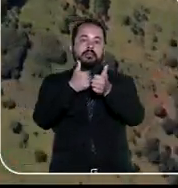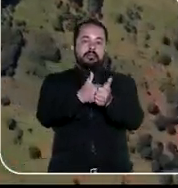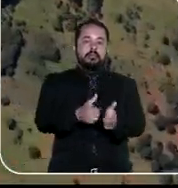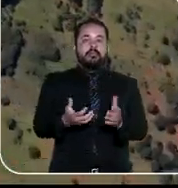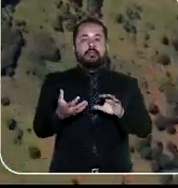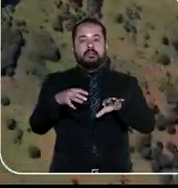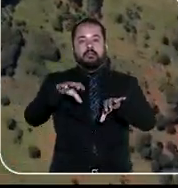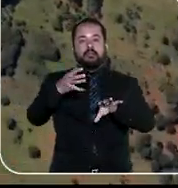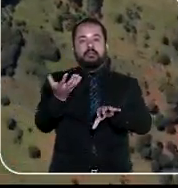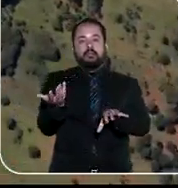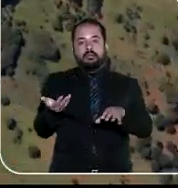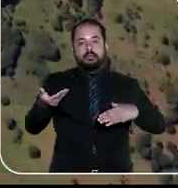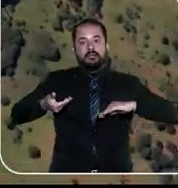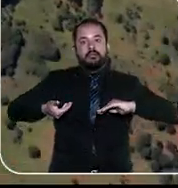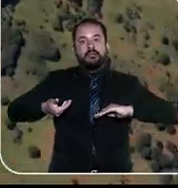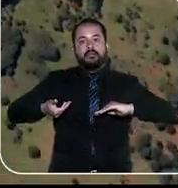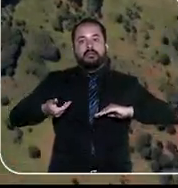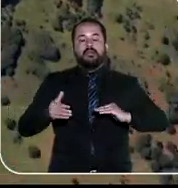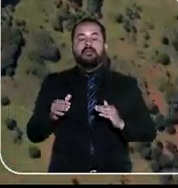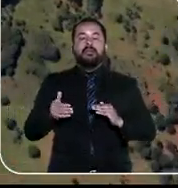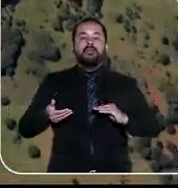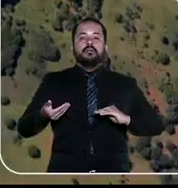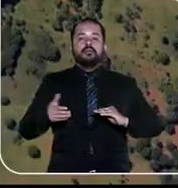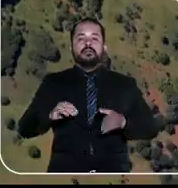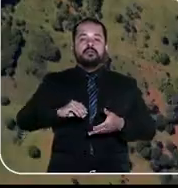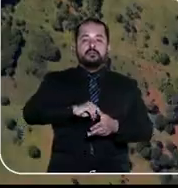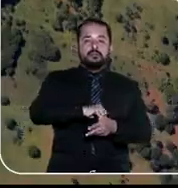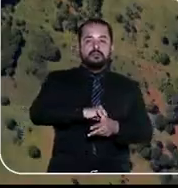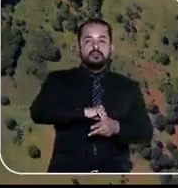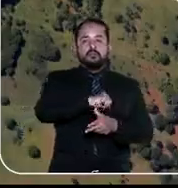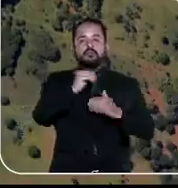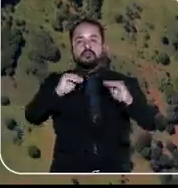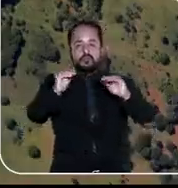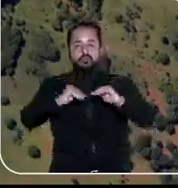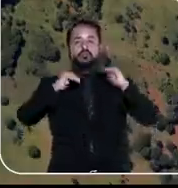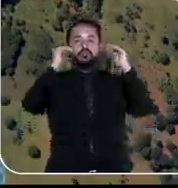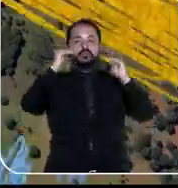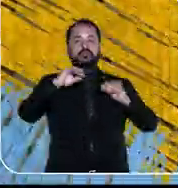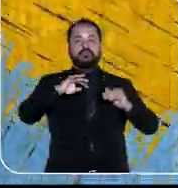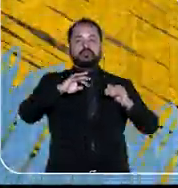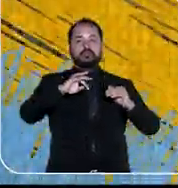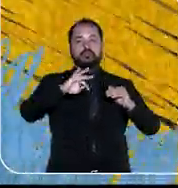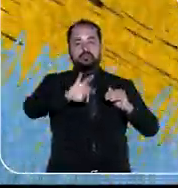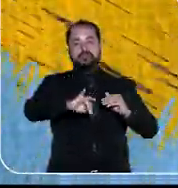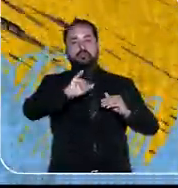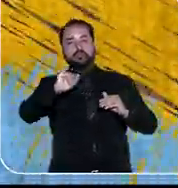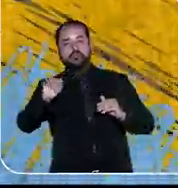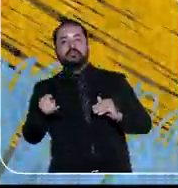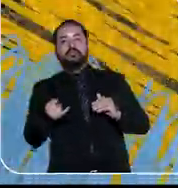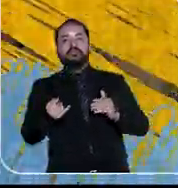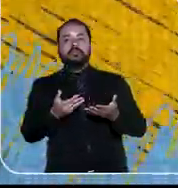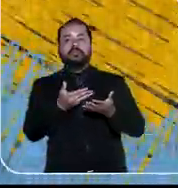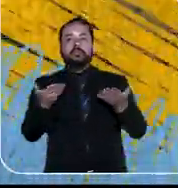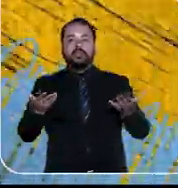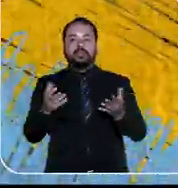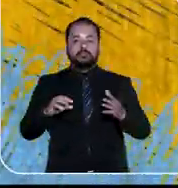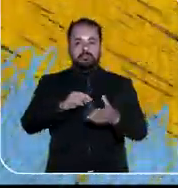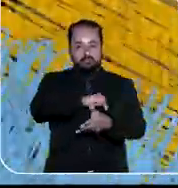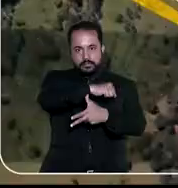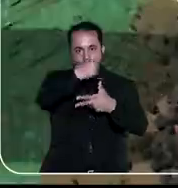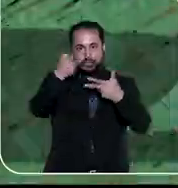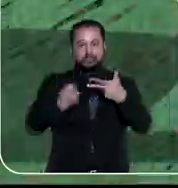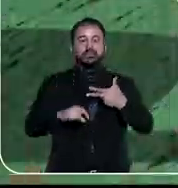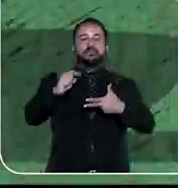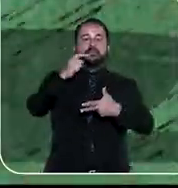pertinho do Congresso Nacional, do Palácio do Planalto e do Supremo Tribunal Federal. Esses prédios representam os três poderes da